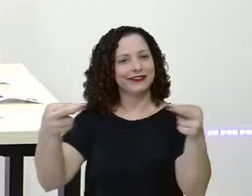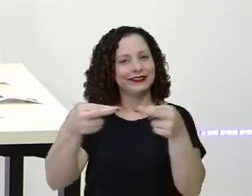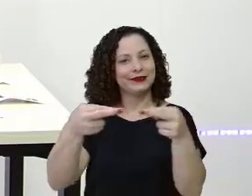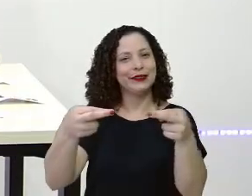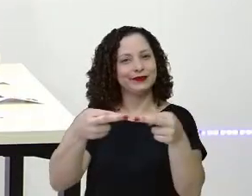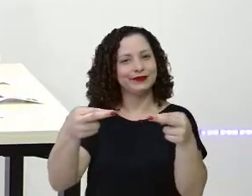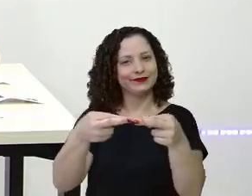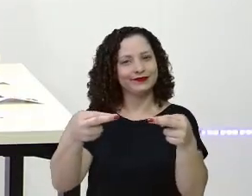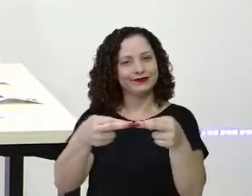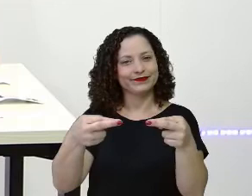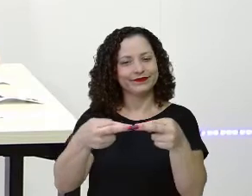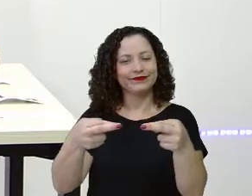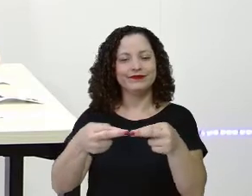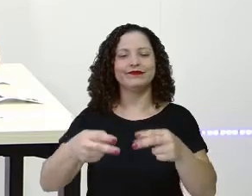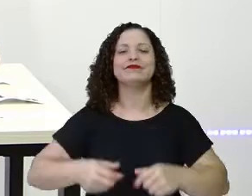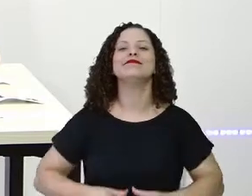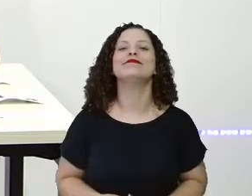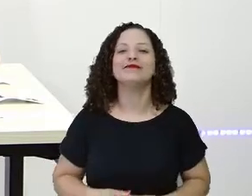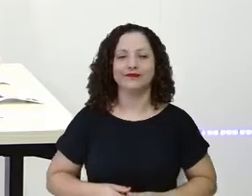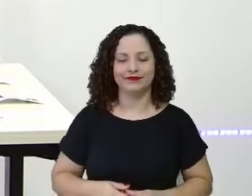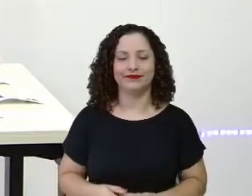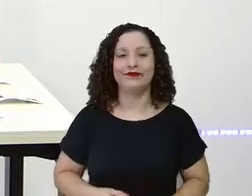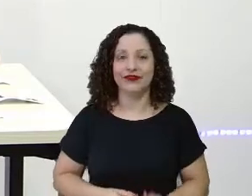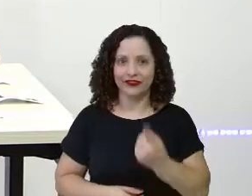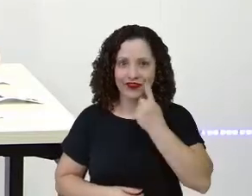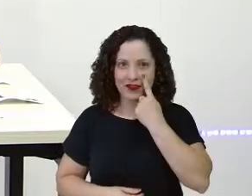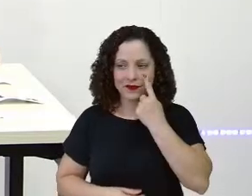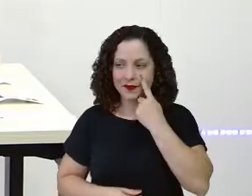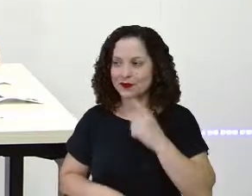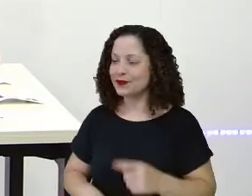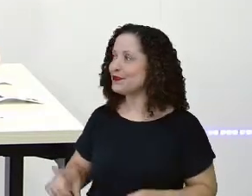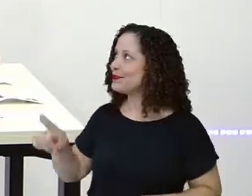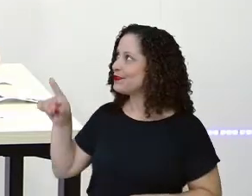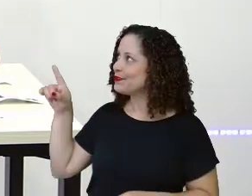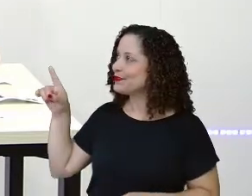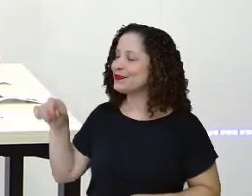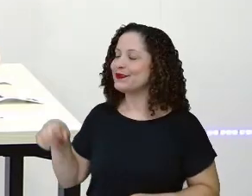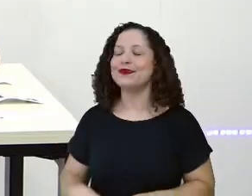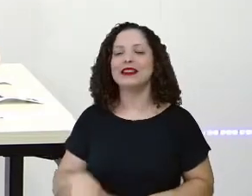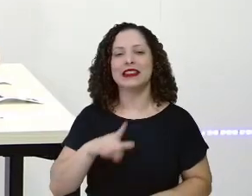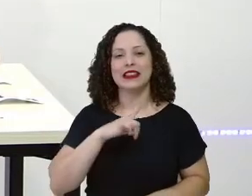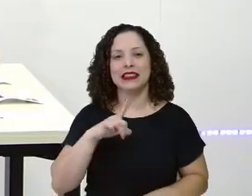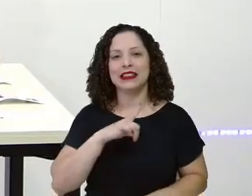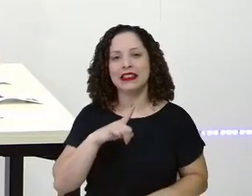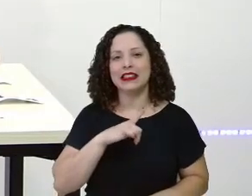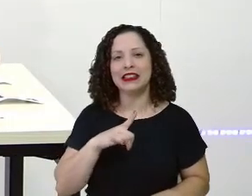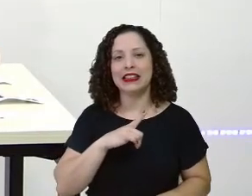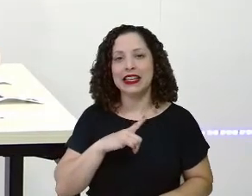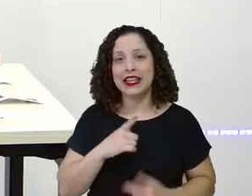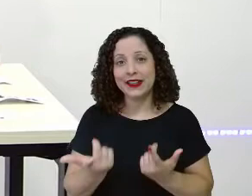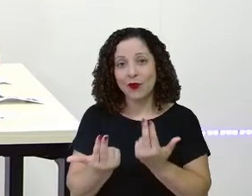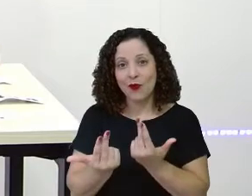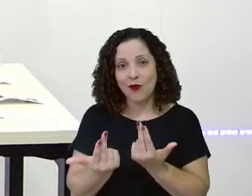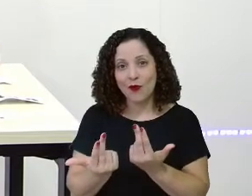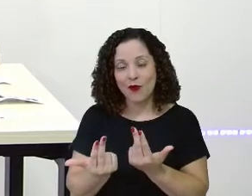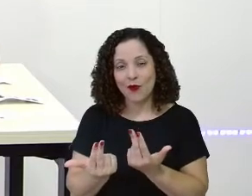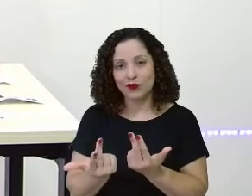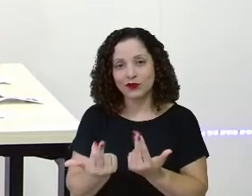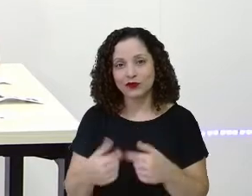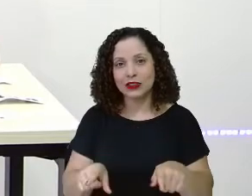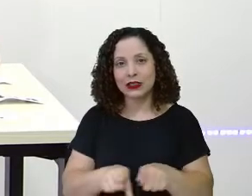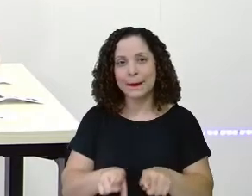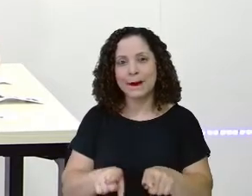Né? Sabia dia! Olha aqui, ó! As palavras que rimam sempre vai ter o mesmo somzinho